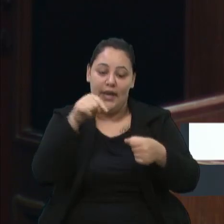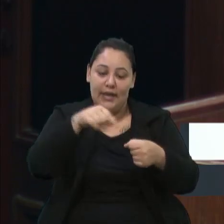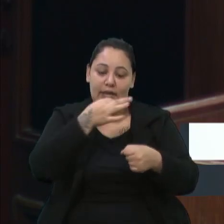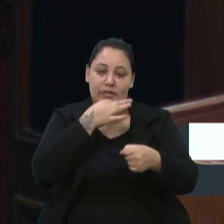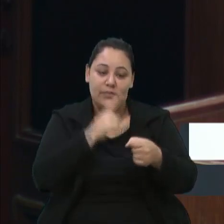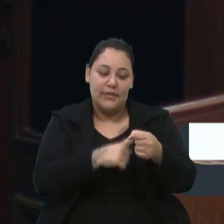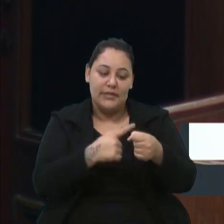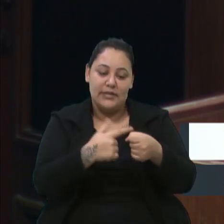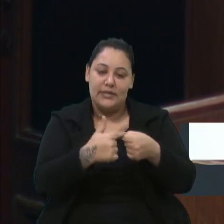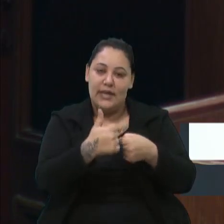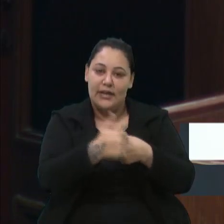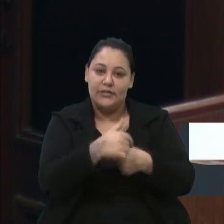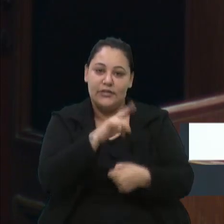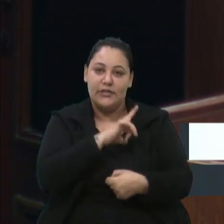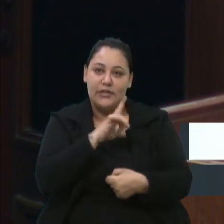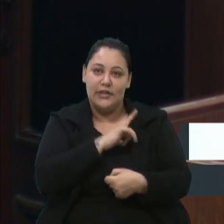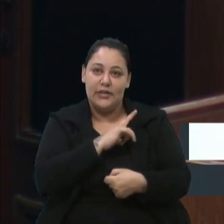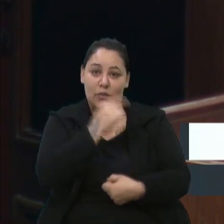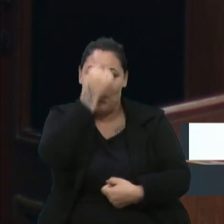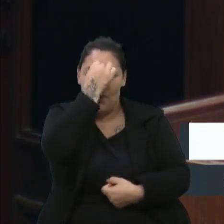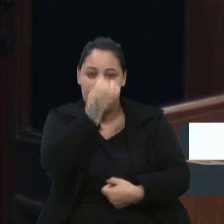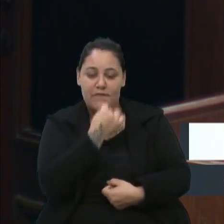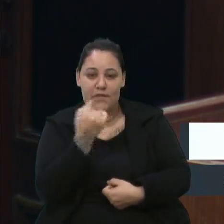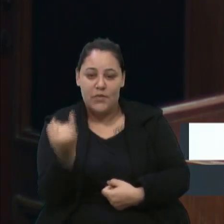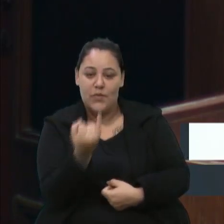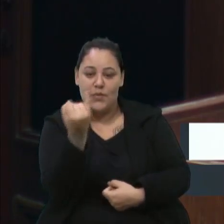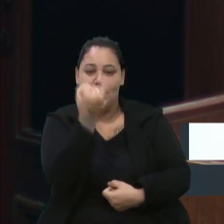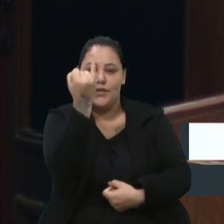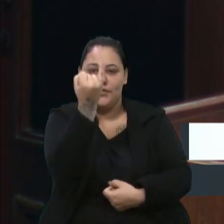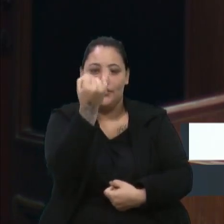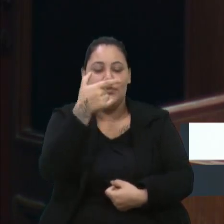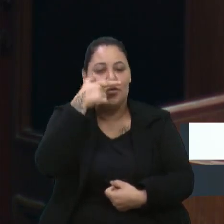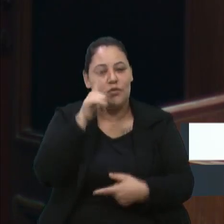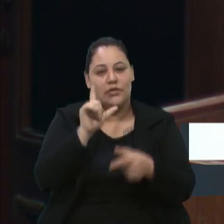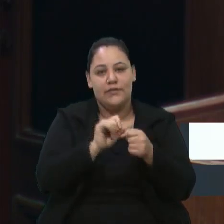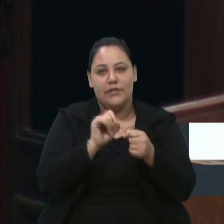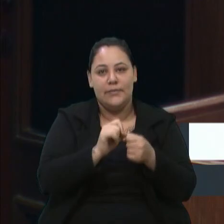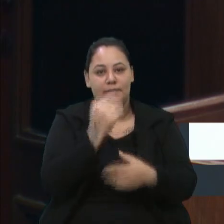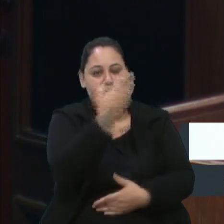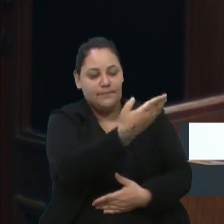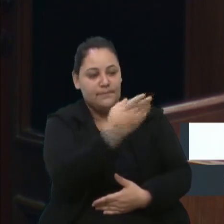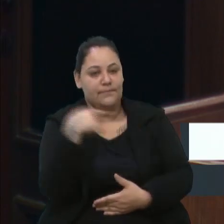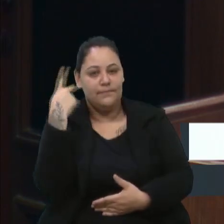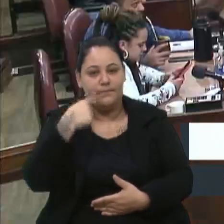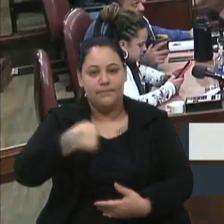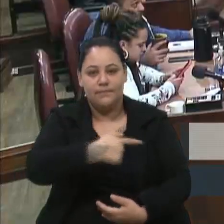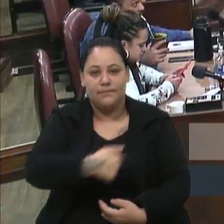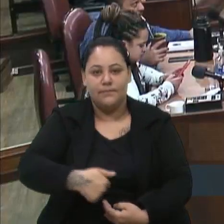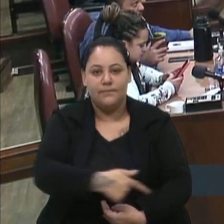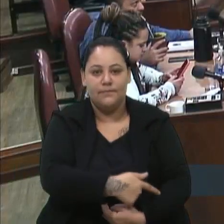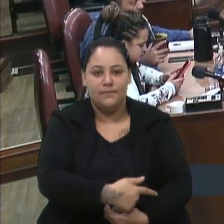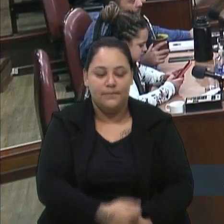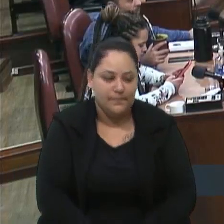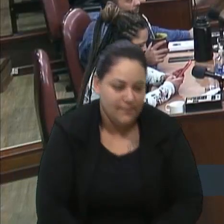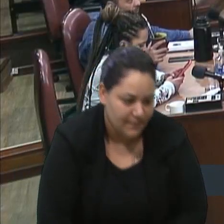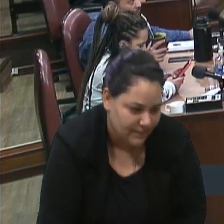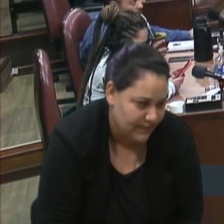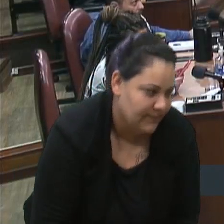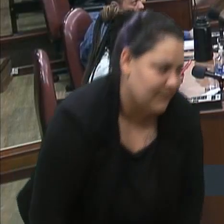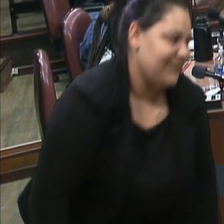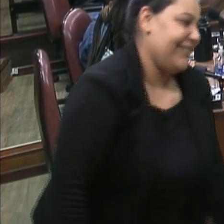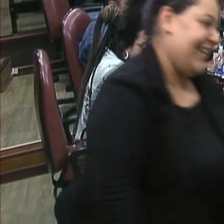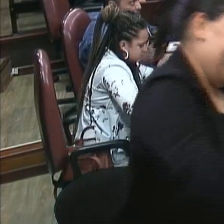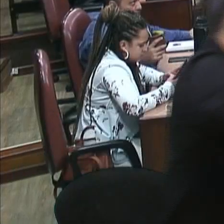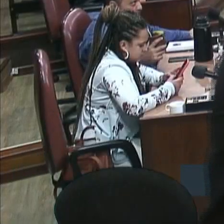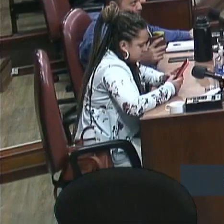tem todo um perfil importante para que isso se realize. Seu à parte, vereador Zanquim. Vereadora Tati, eu,